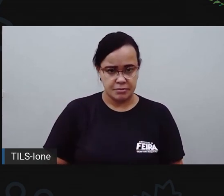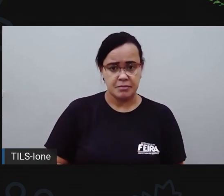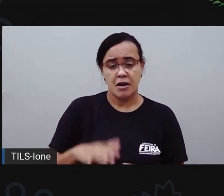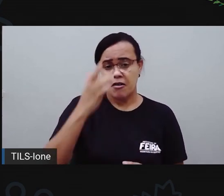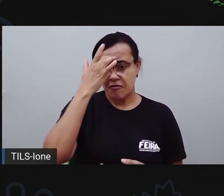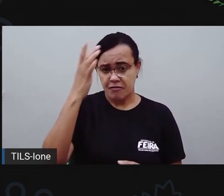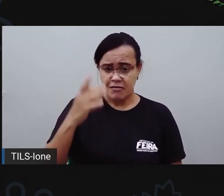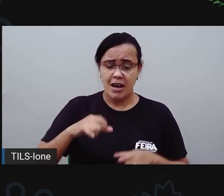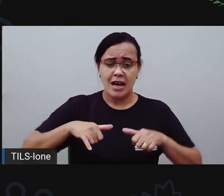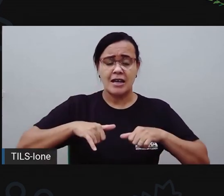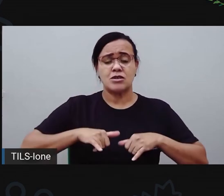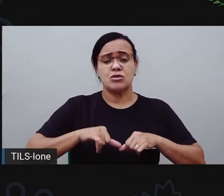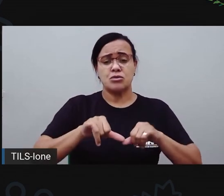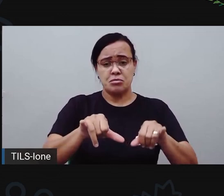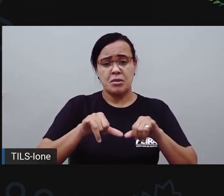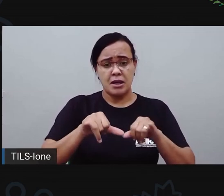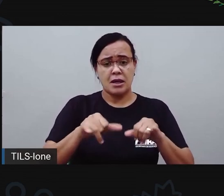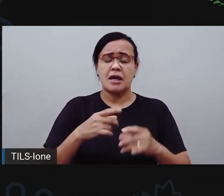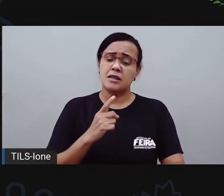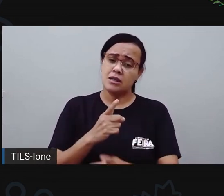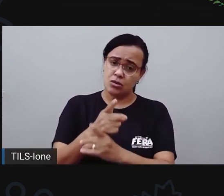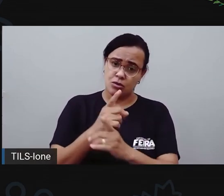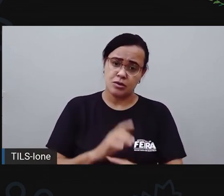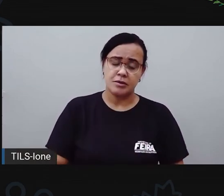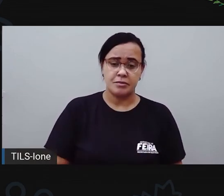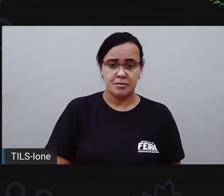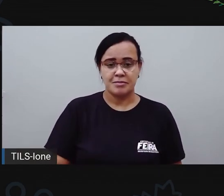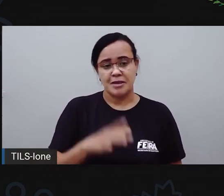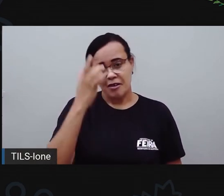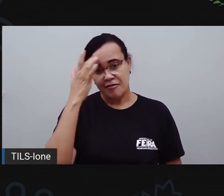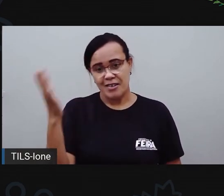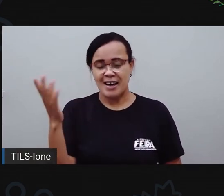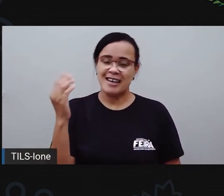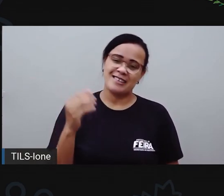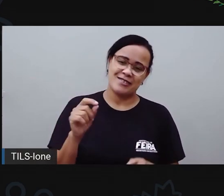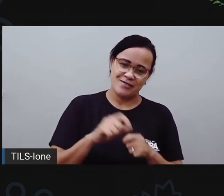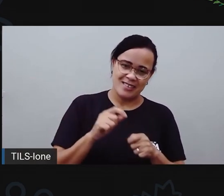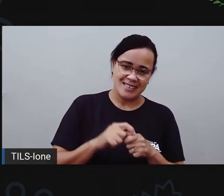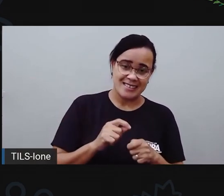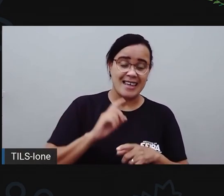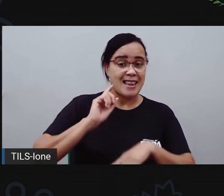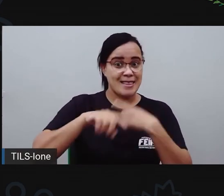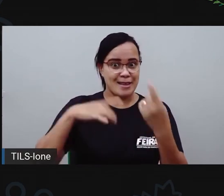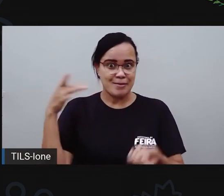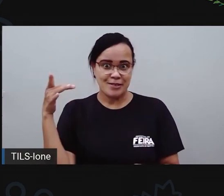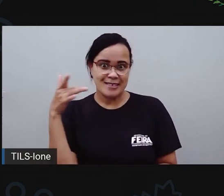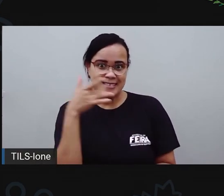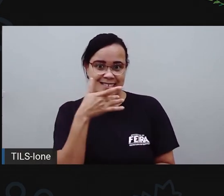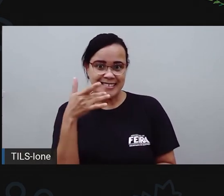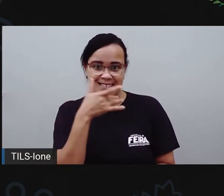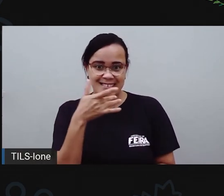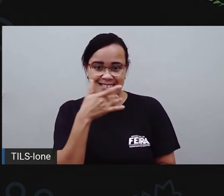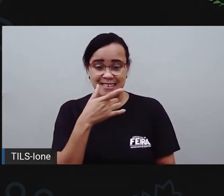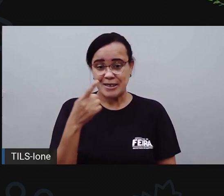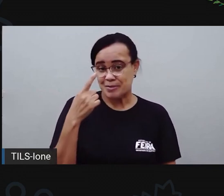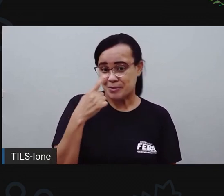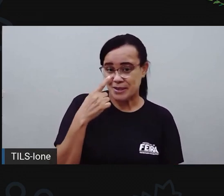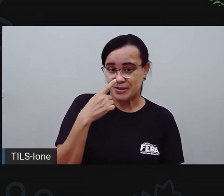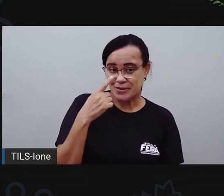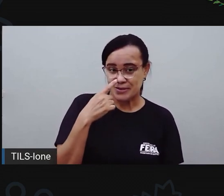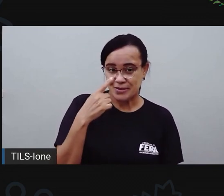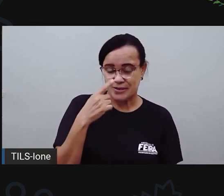aí. Vocês viram que é fácil de fazer, né? E aí depois é só saborear essa delícia de biscoito. E aí usar a